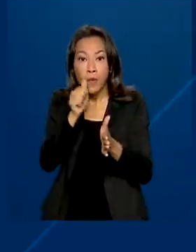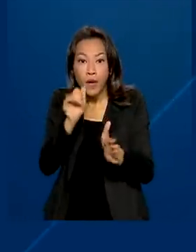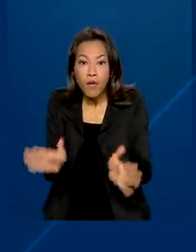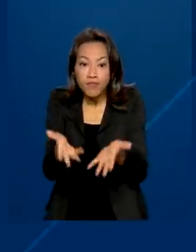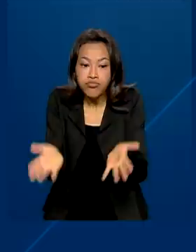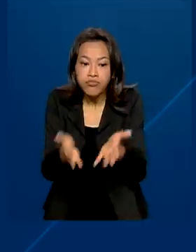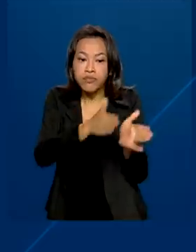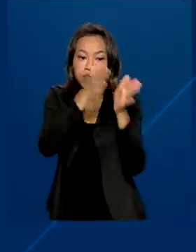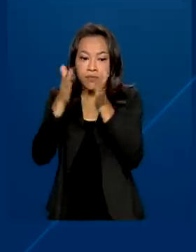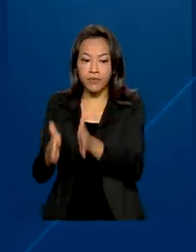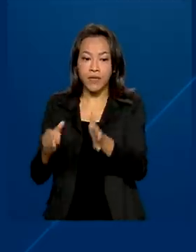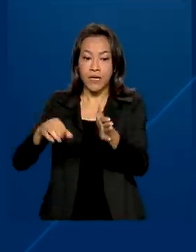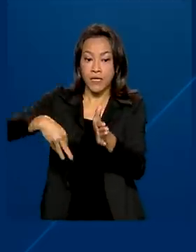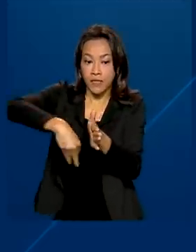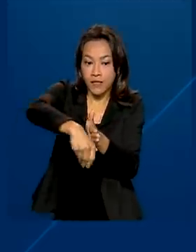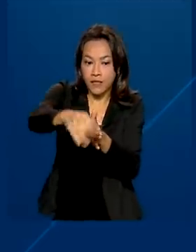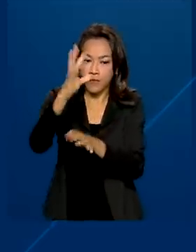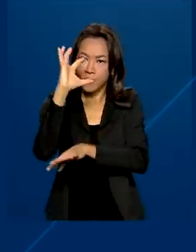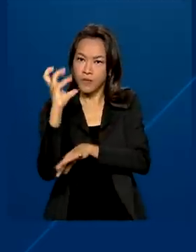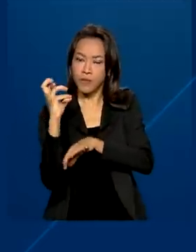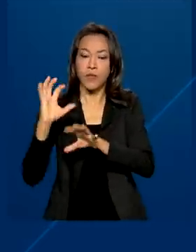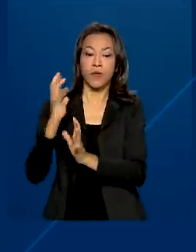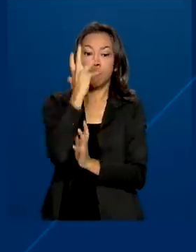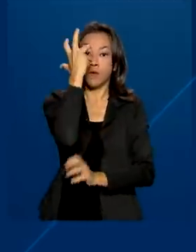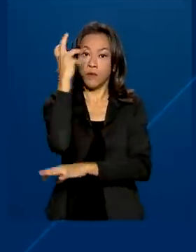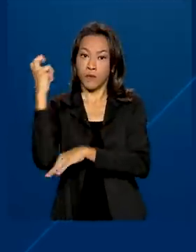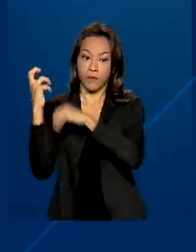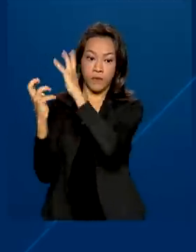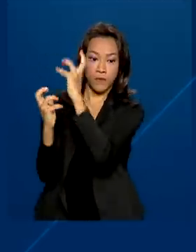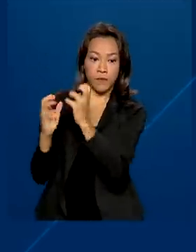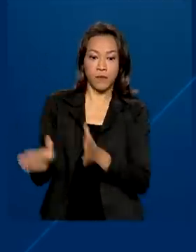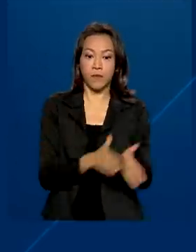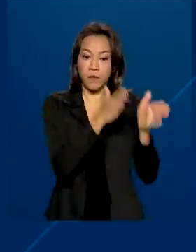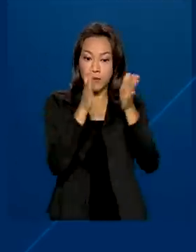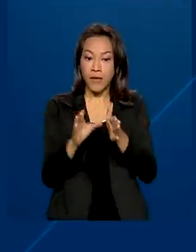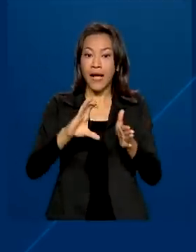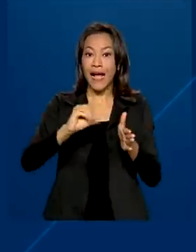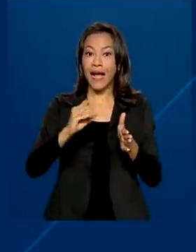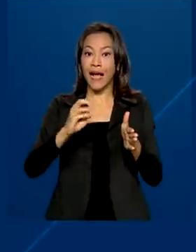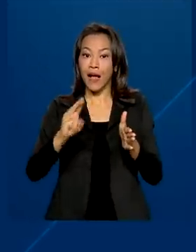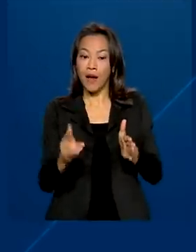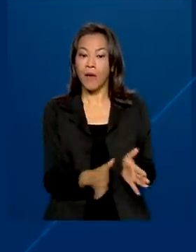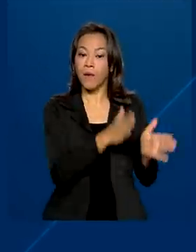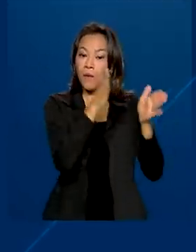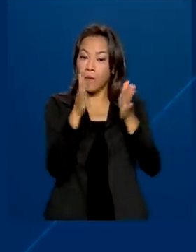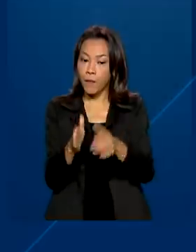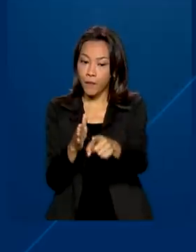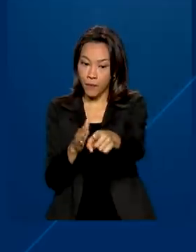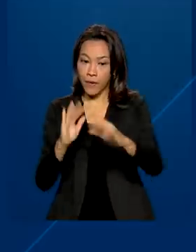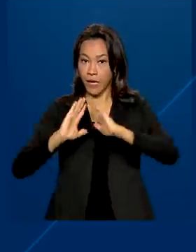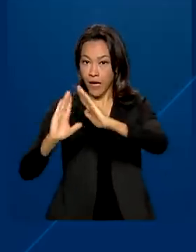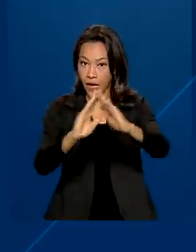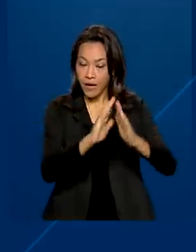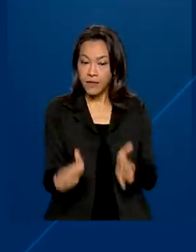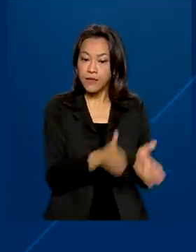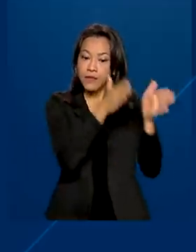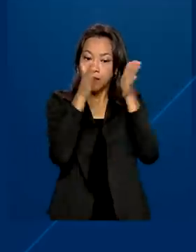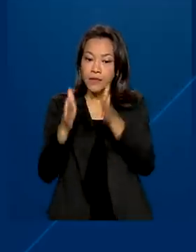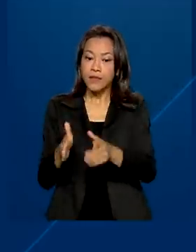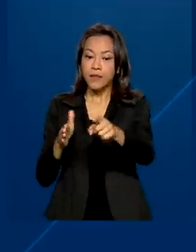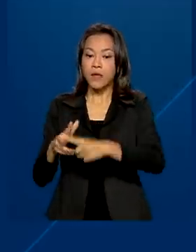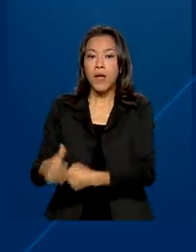semiárido, florestal, recuperação ambiental, cacau, habitacional e reforma